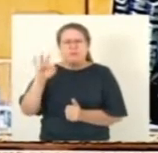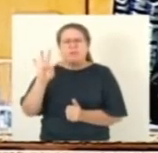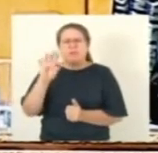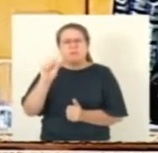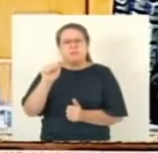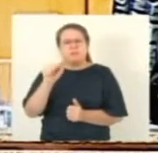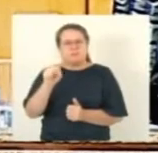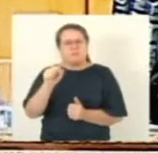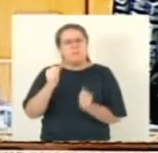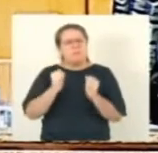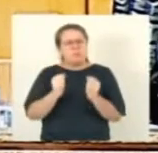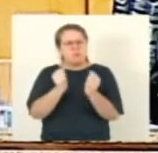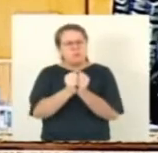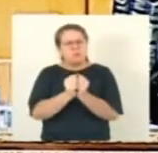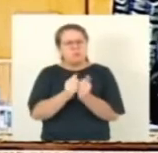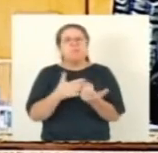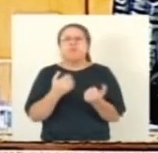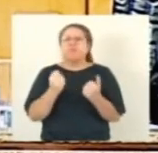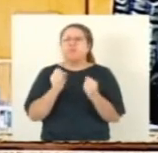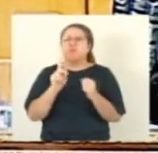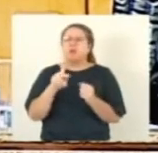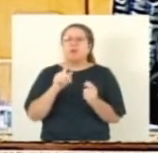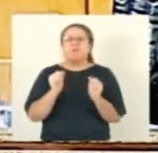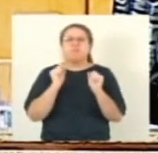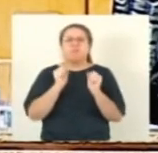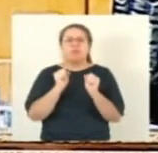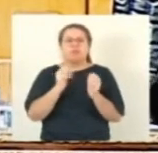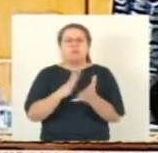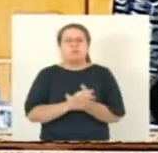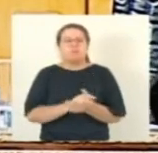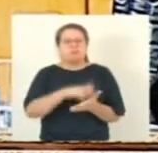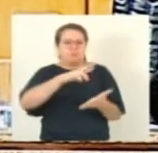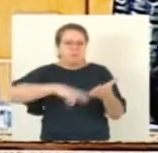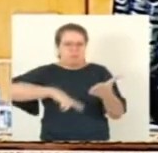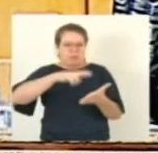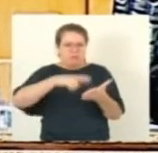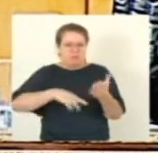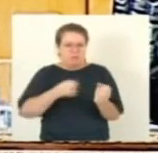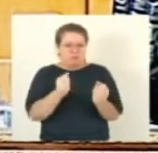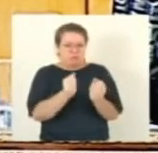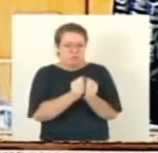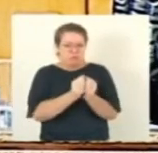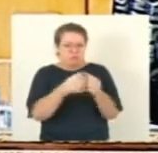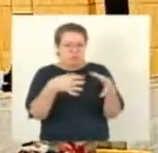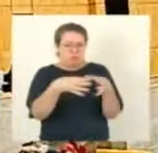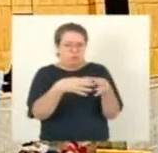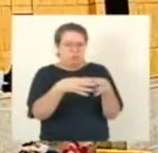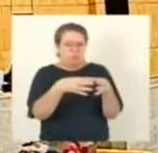para relatar a matéria nas comissões em conjunto